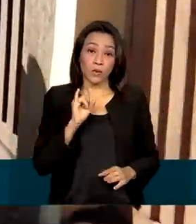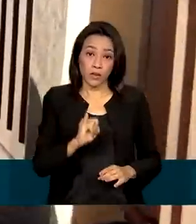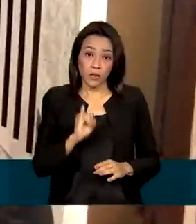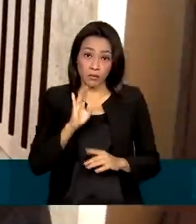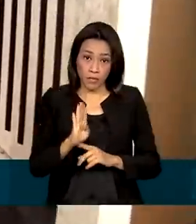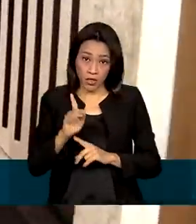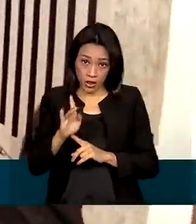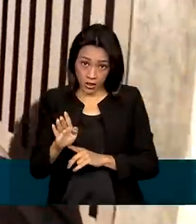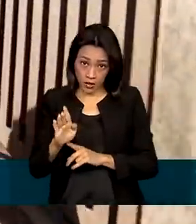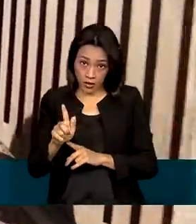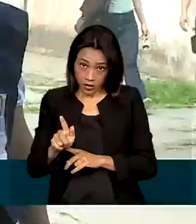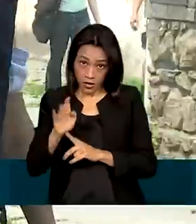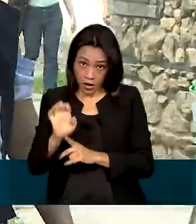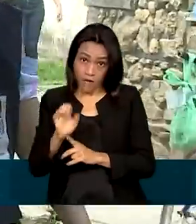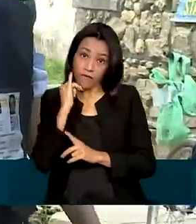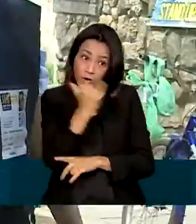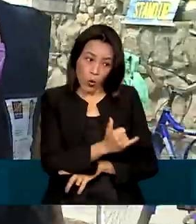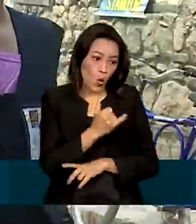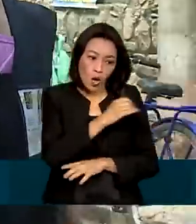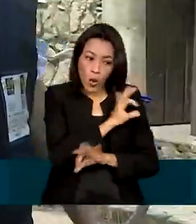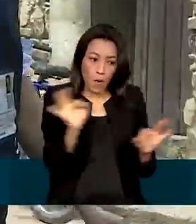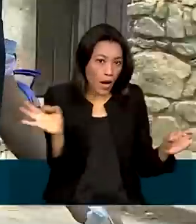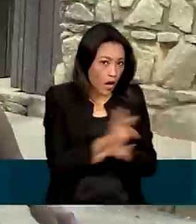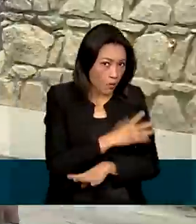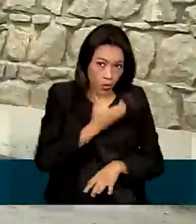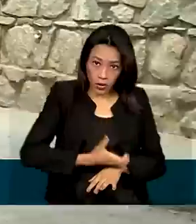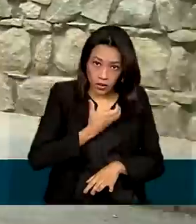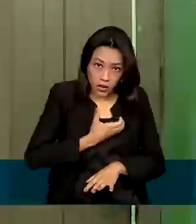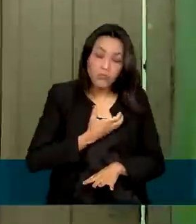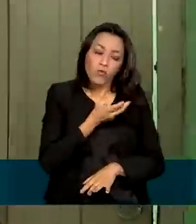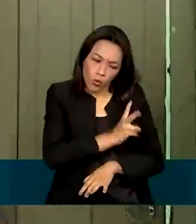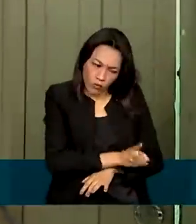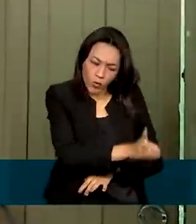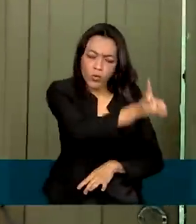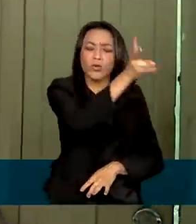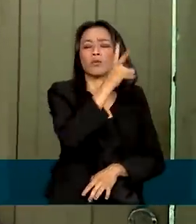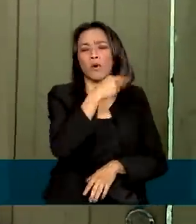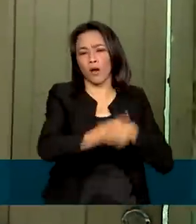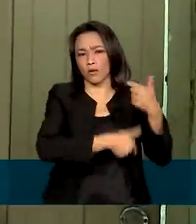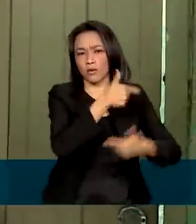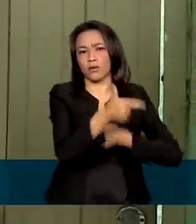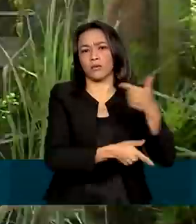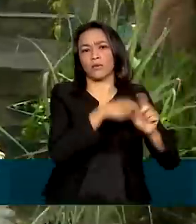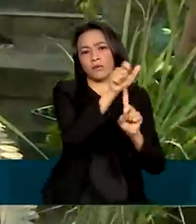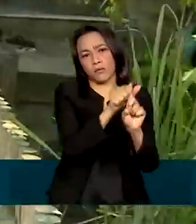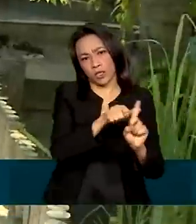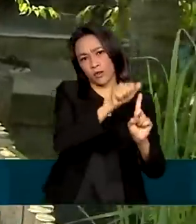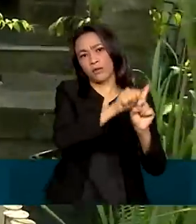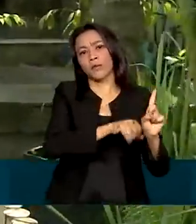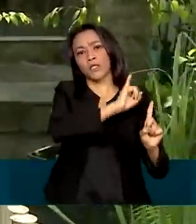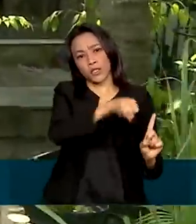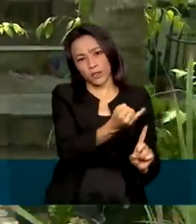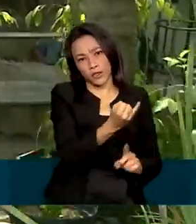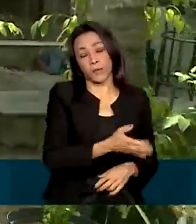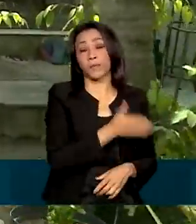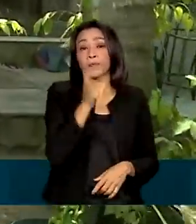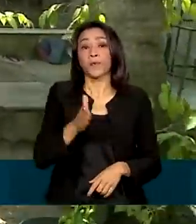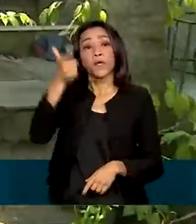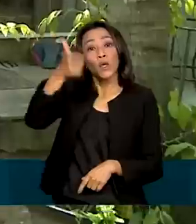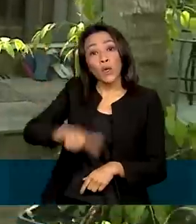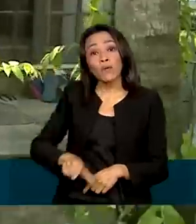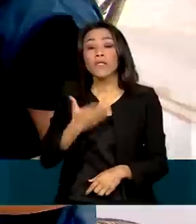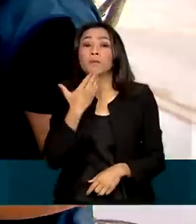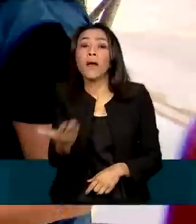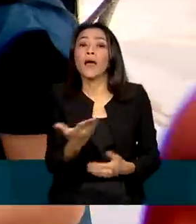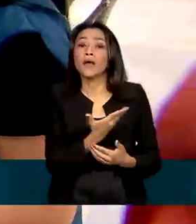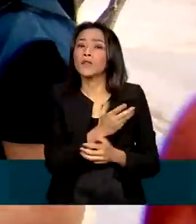não terminarem a coleta em dezembro vão ter os trabalhos continuados em janeiro de 2023. E, Renata, a gente repete o apelo,